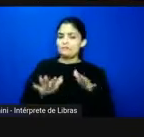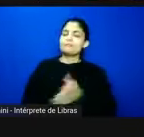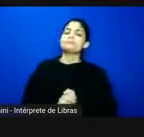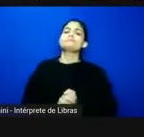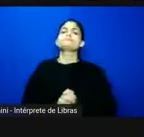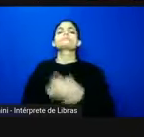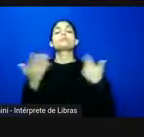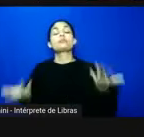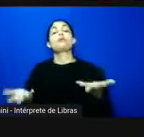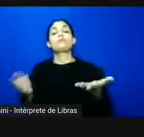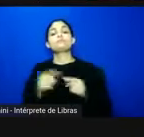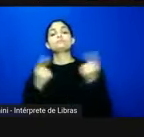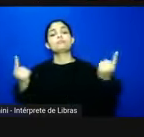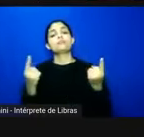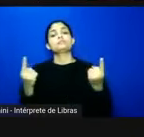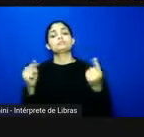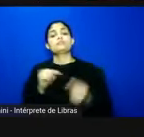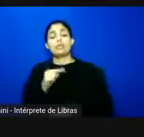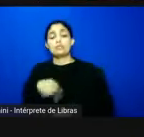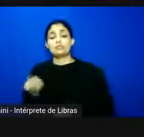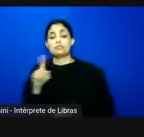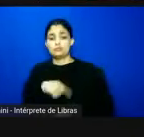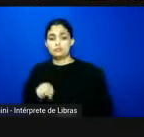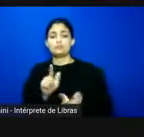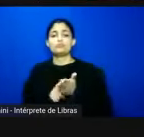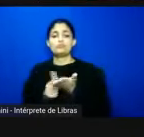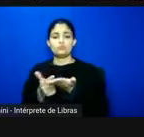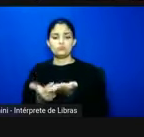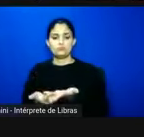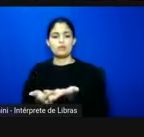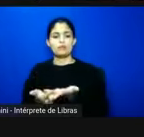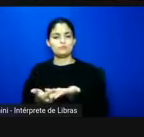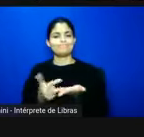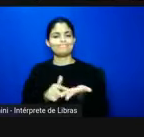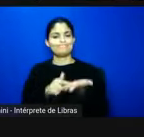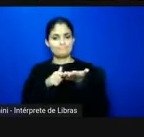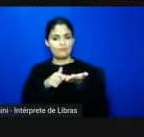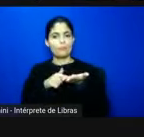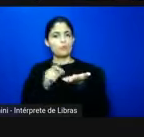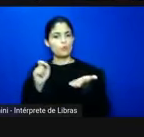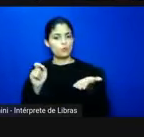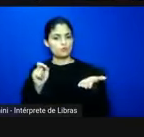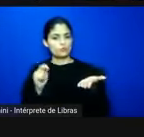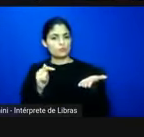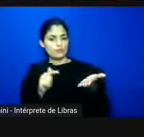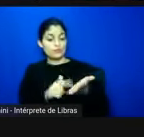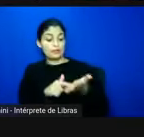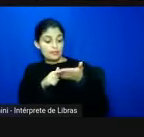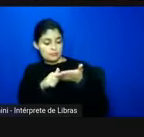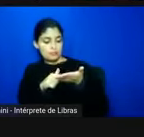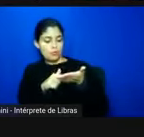esses jornais eles portanto iluminam algo que ainda é muito